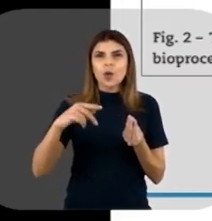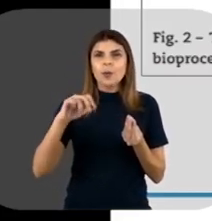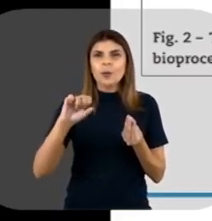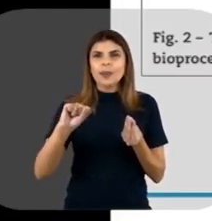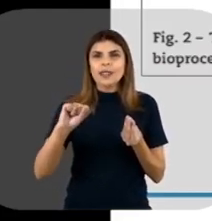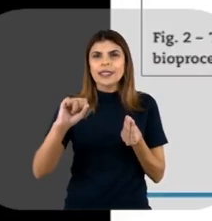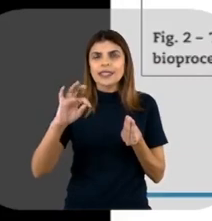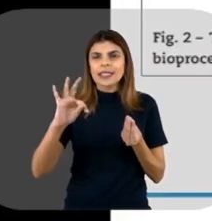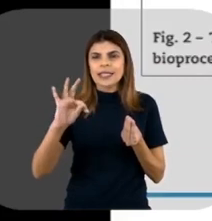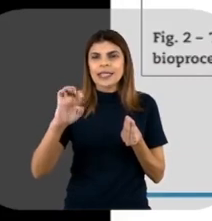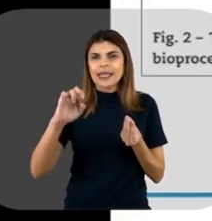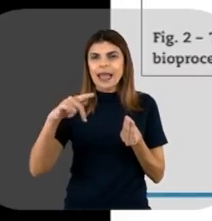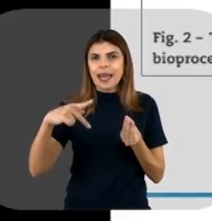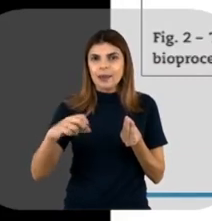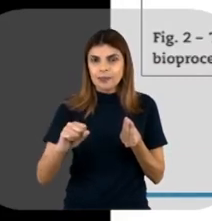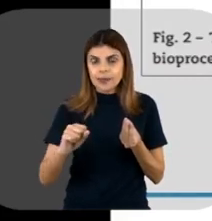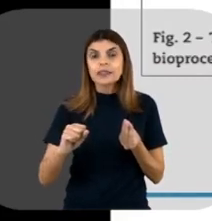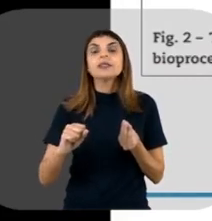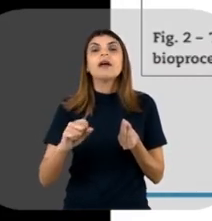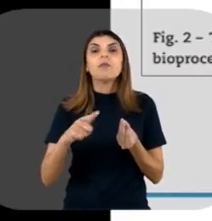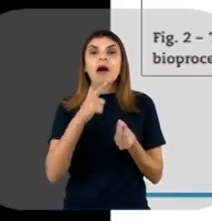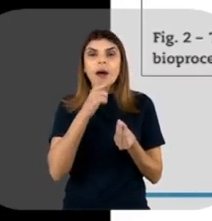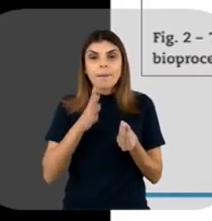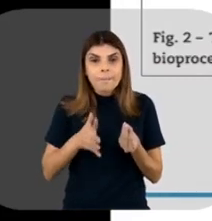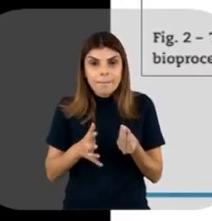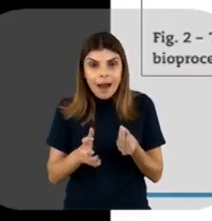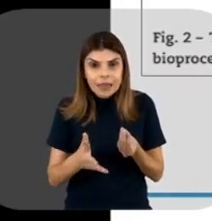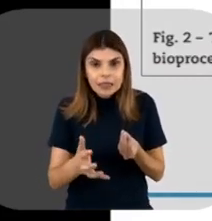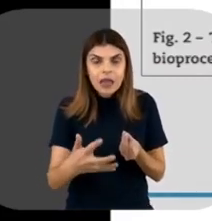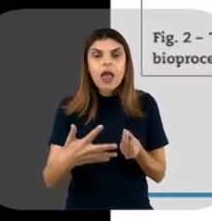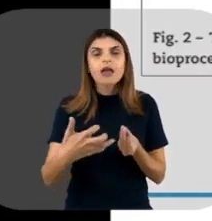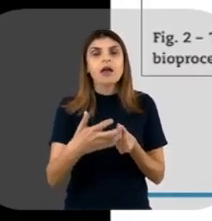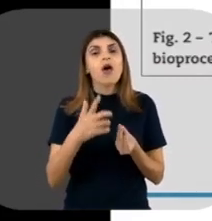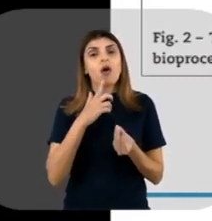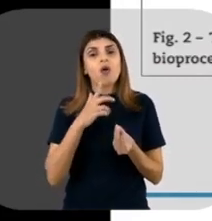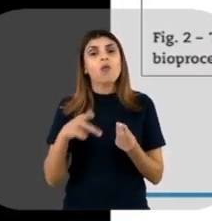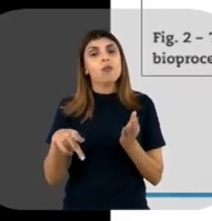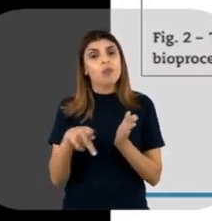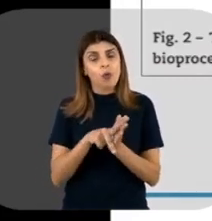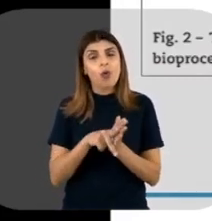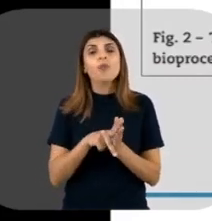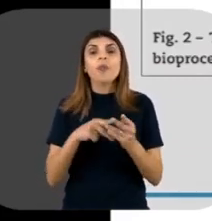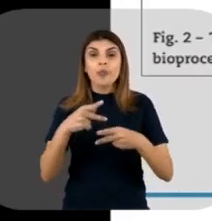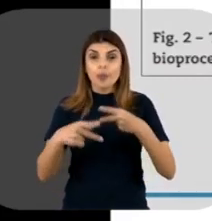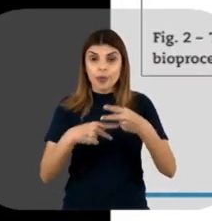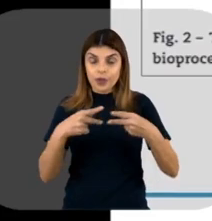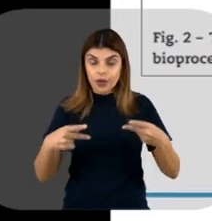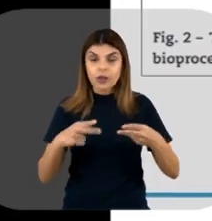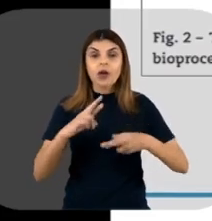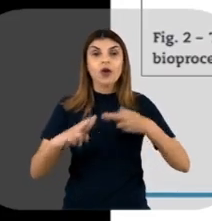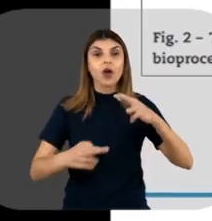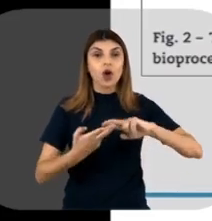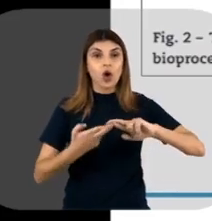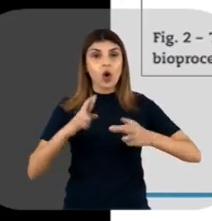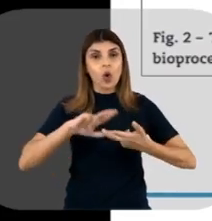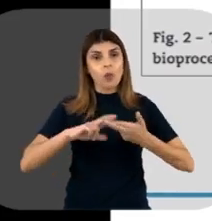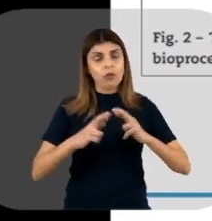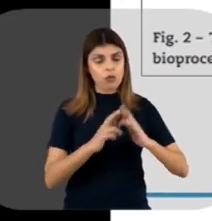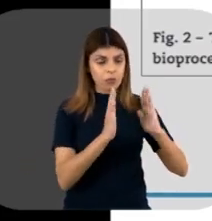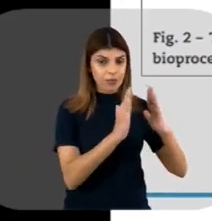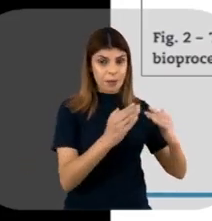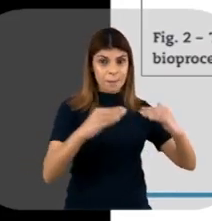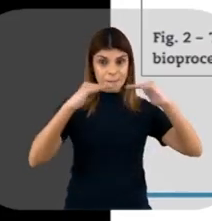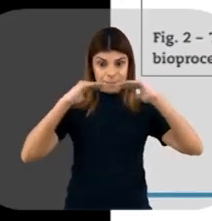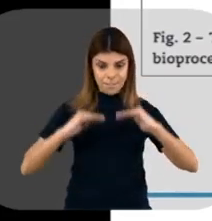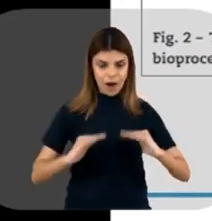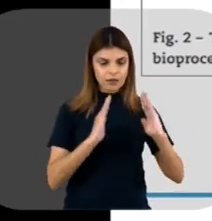bacteriano ou cultivo celular para a expressão da proteína recombinante. E depois, a gente tem as